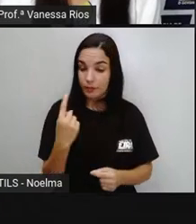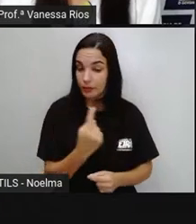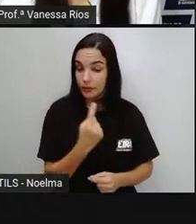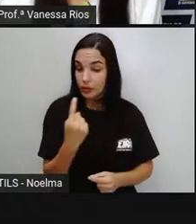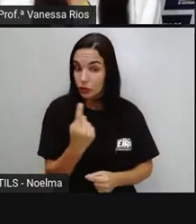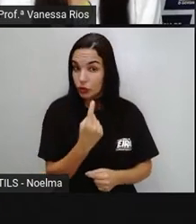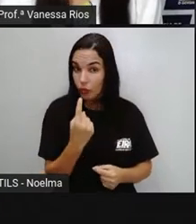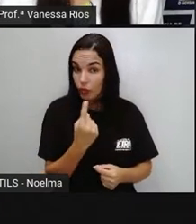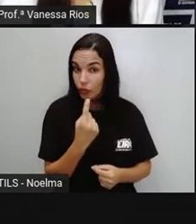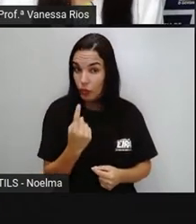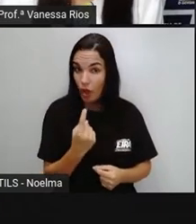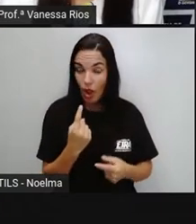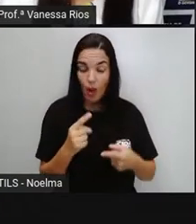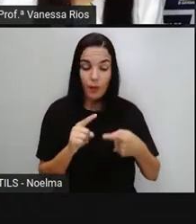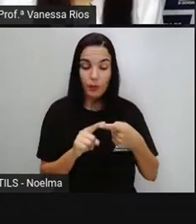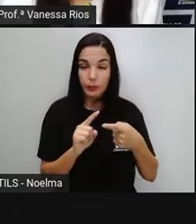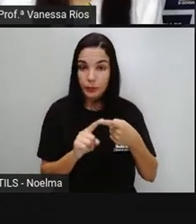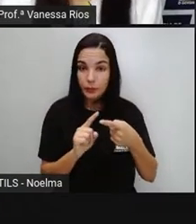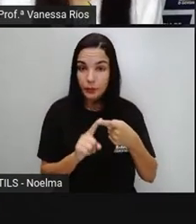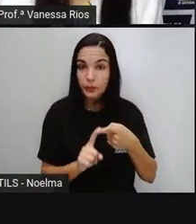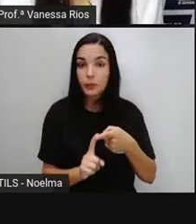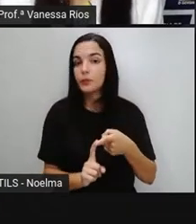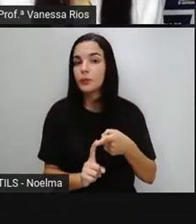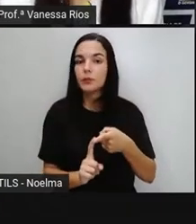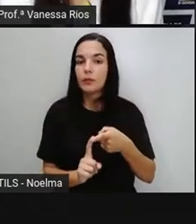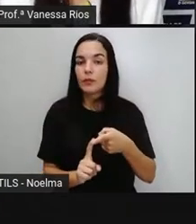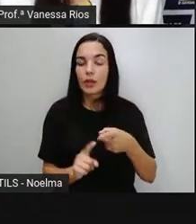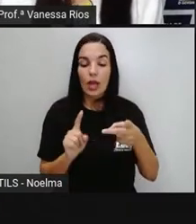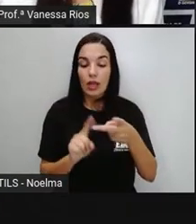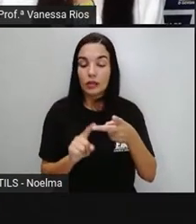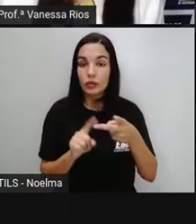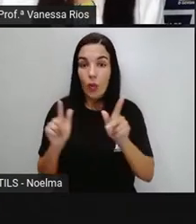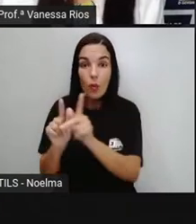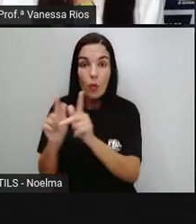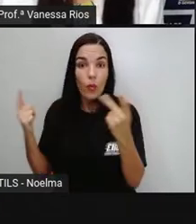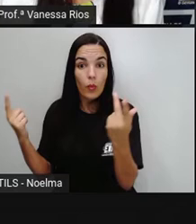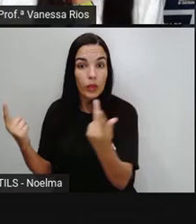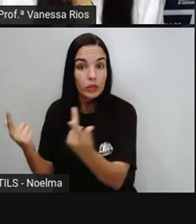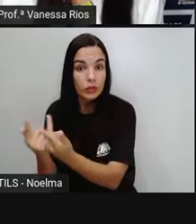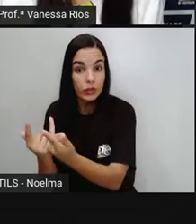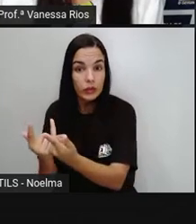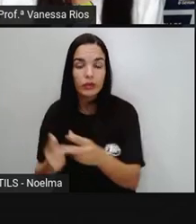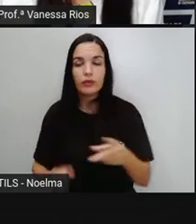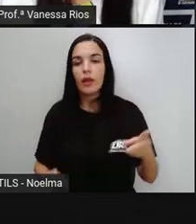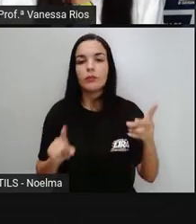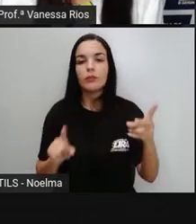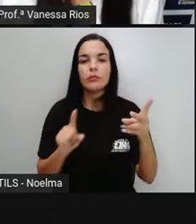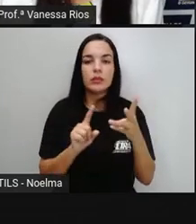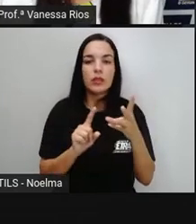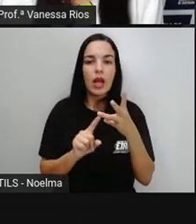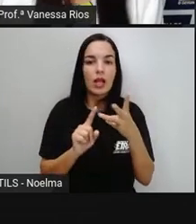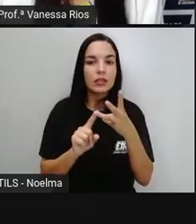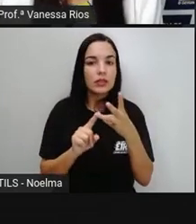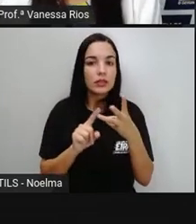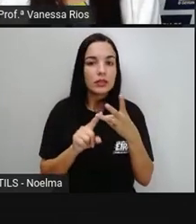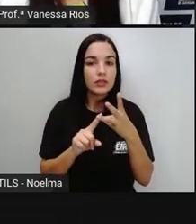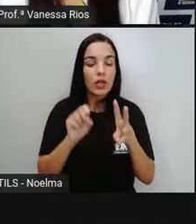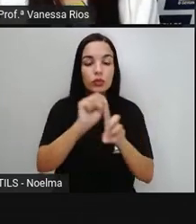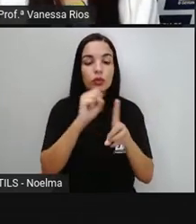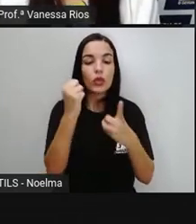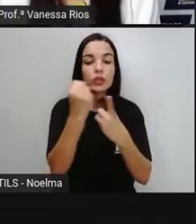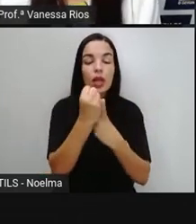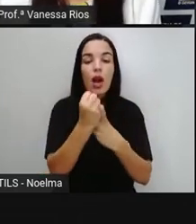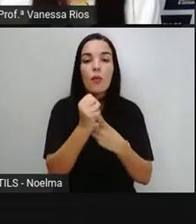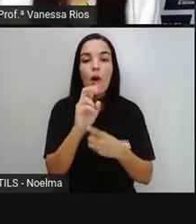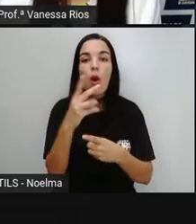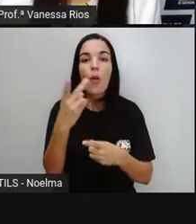Entendida Como higiene Individual Higiene Coletiva E também A higiene Social